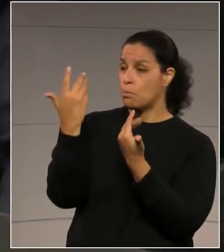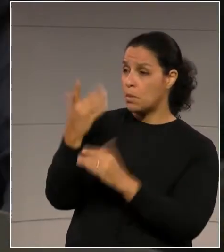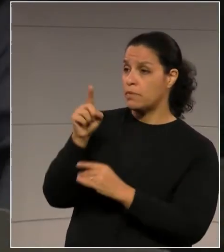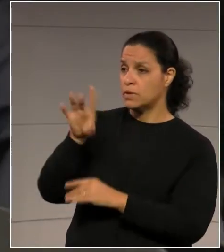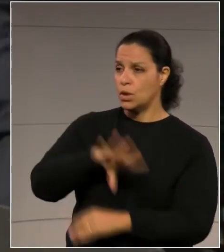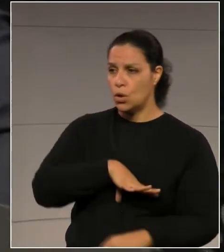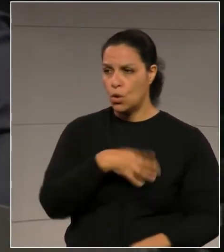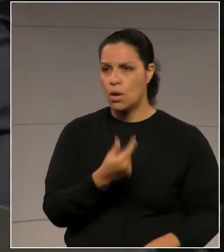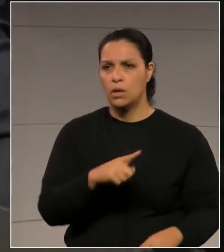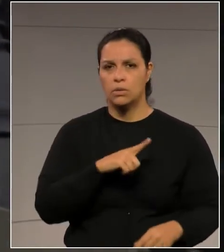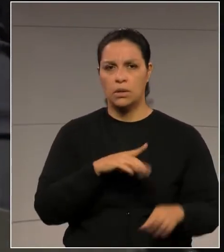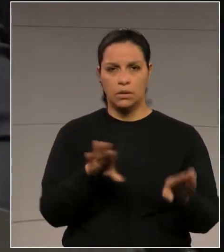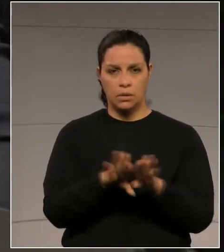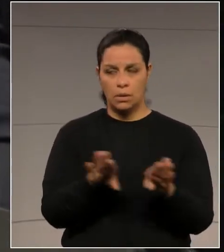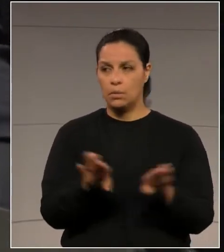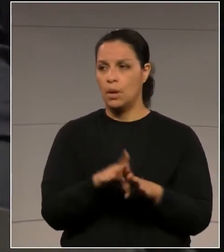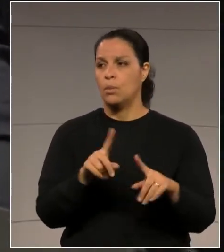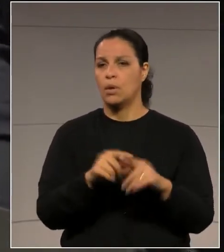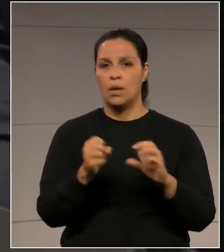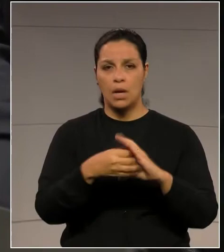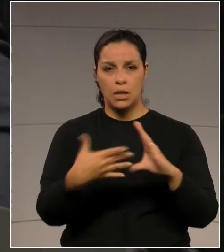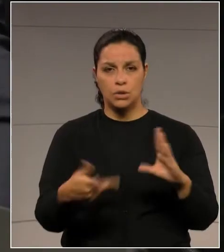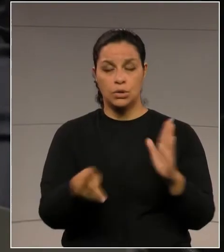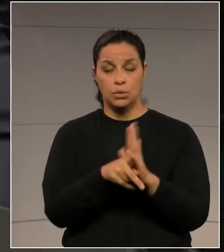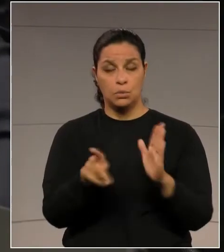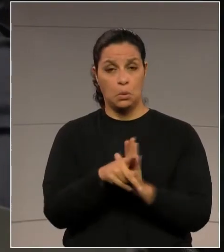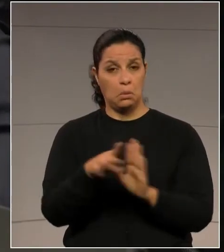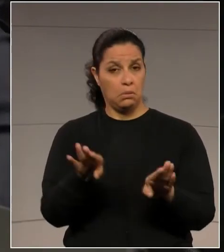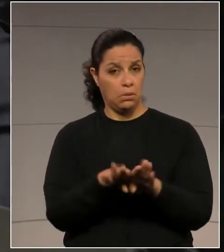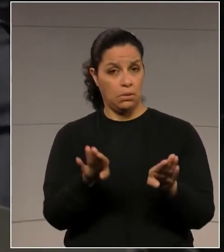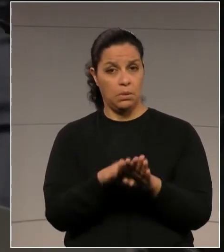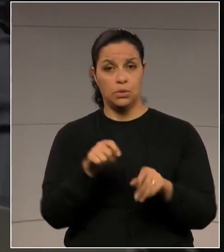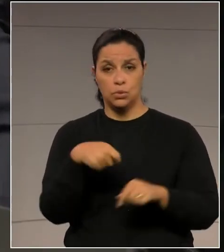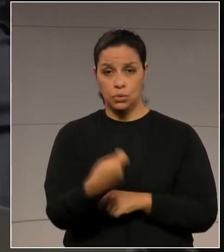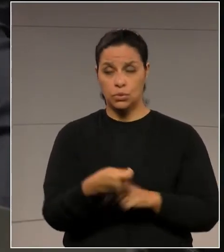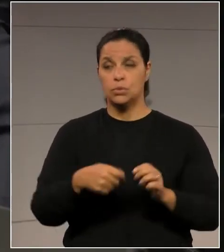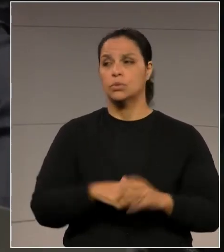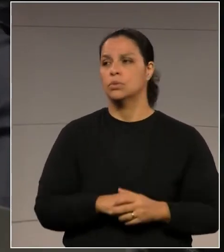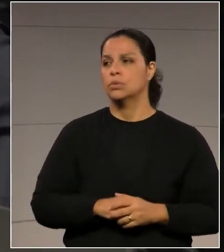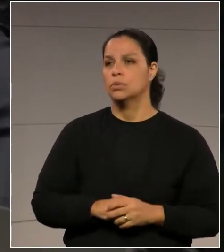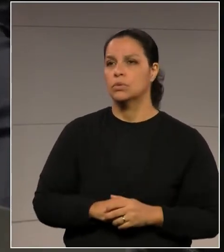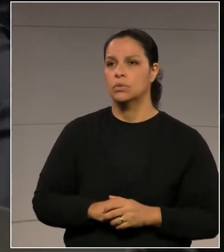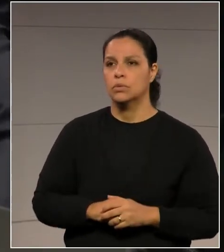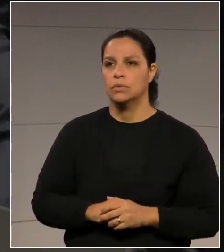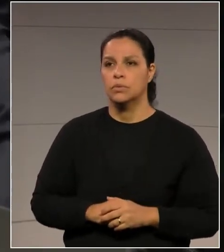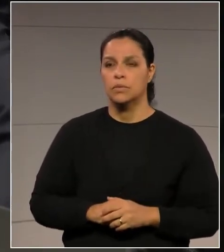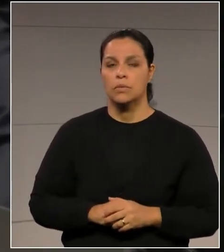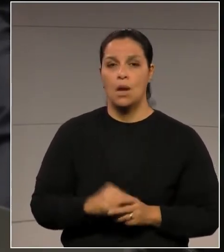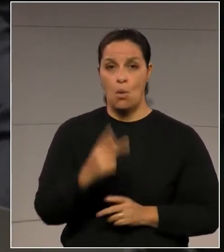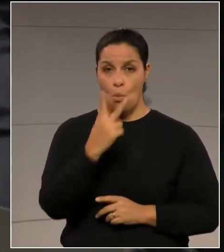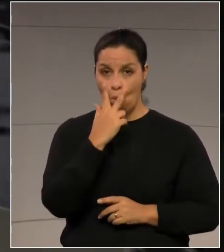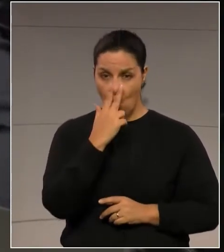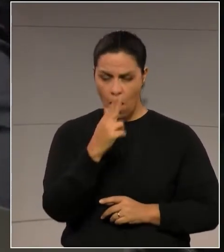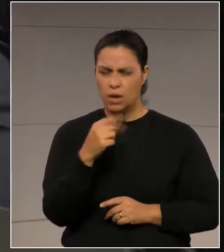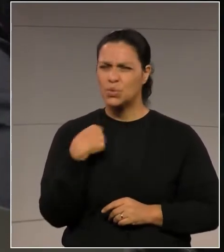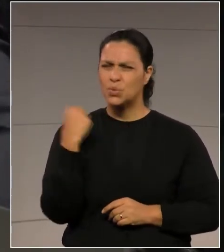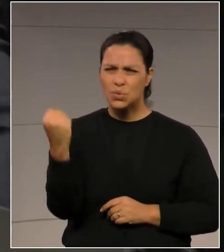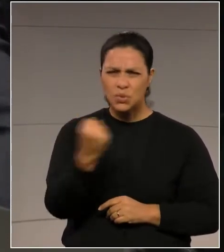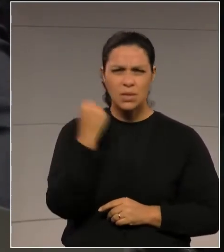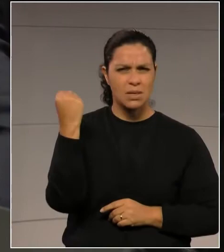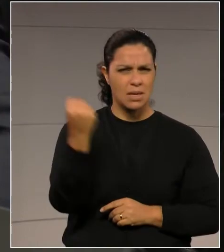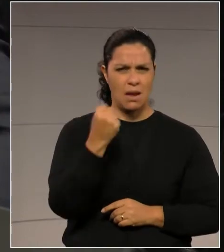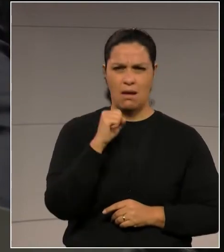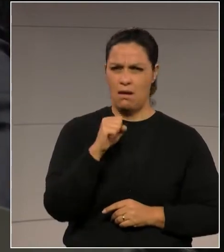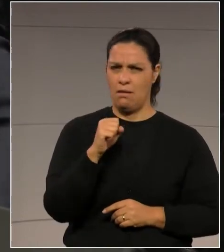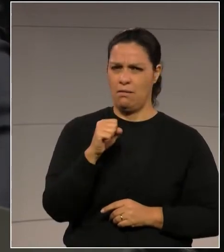coragem que sempre lhe caracterizou de trazer essa questão. Eu acho tão grave esse tipo